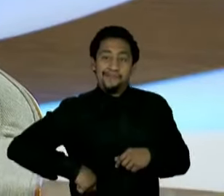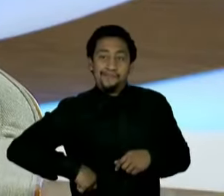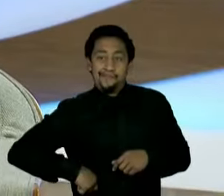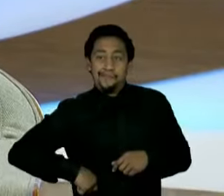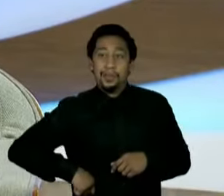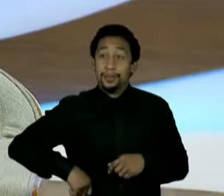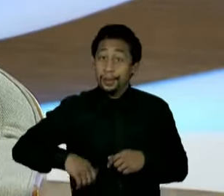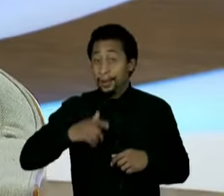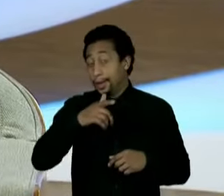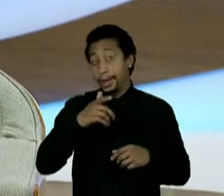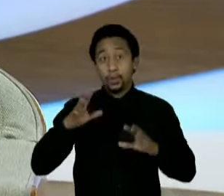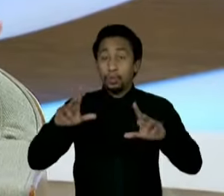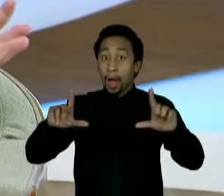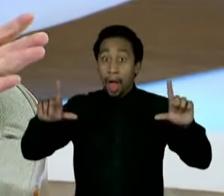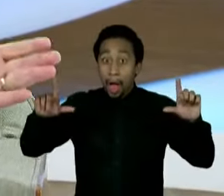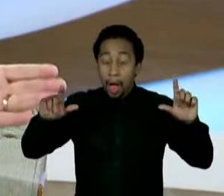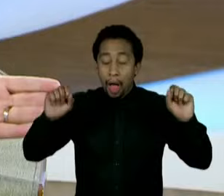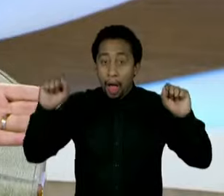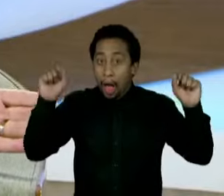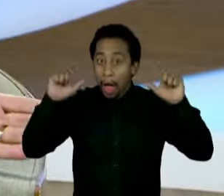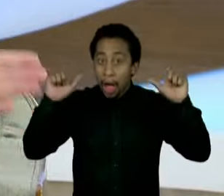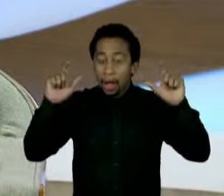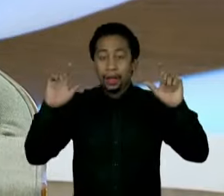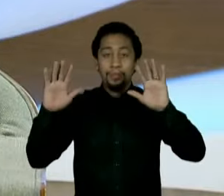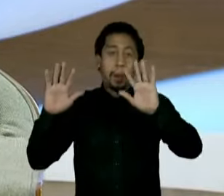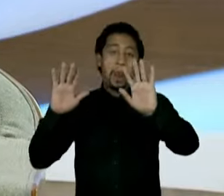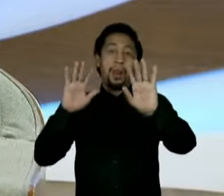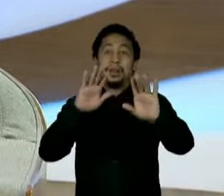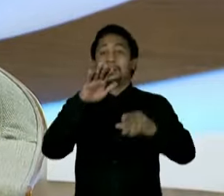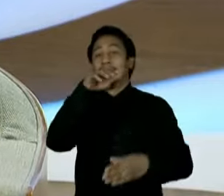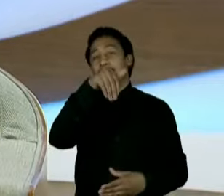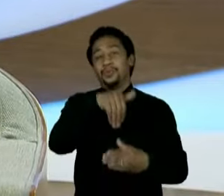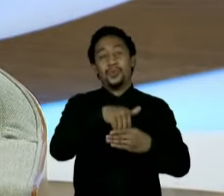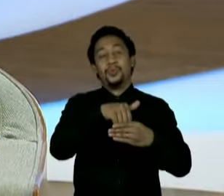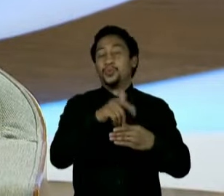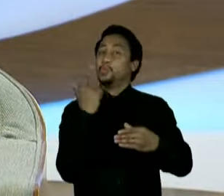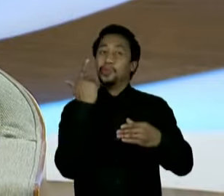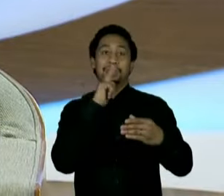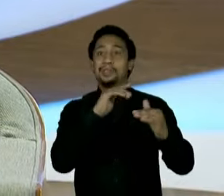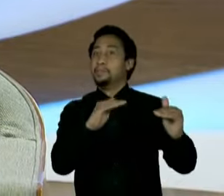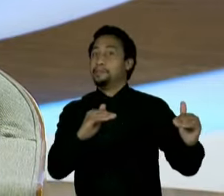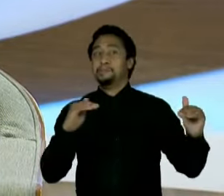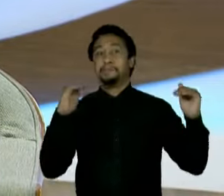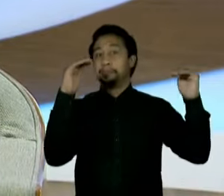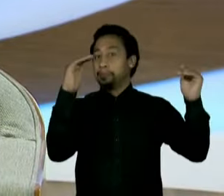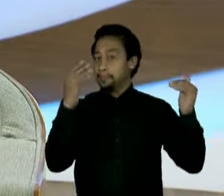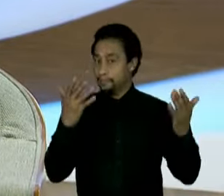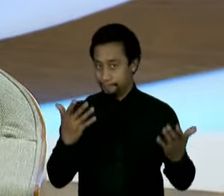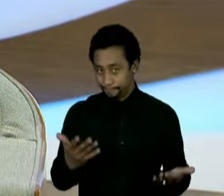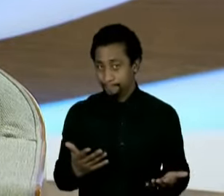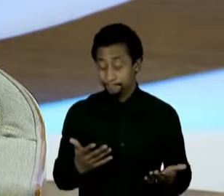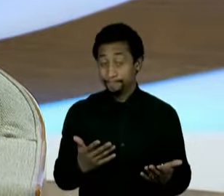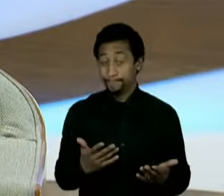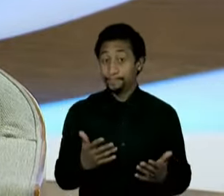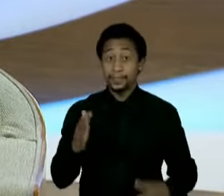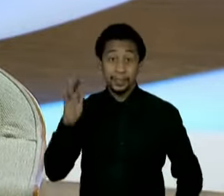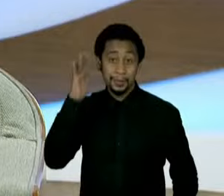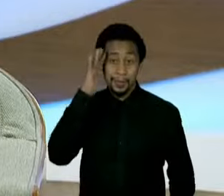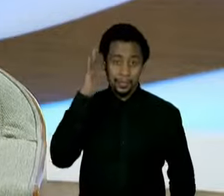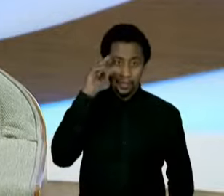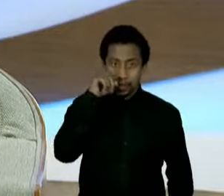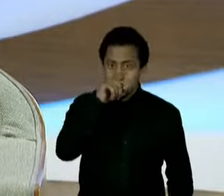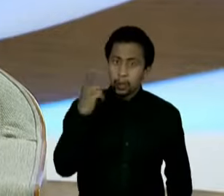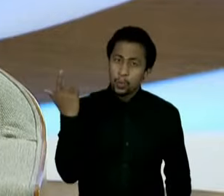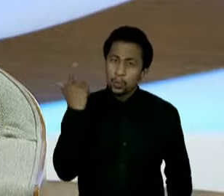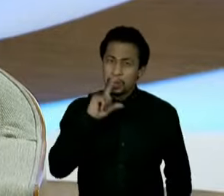não são comuns em eleição. E, naturalmente, aquilo levou ele a um outro patamar eleitoral. Se alguém me dissesse que ele iria para o segundo